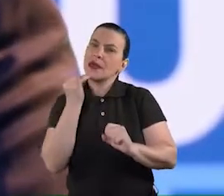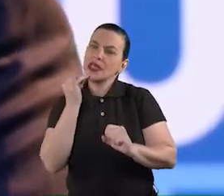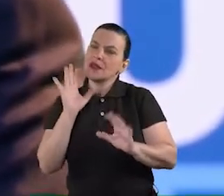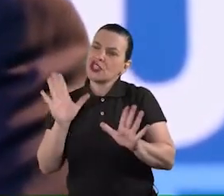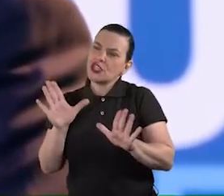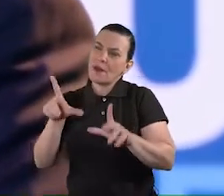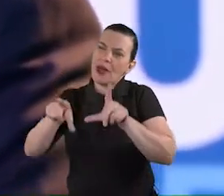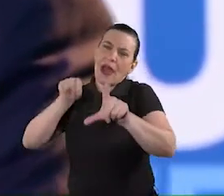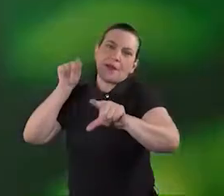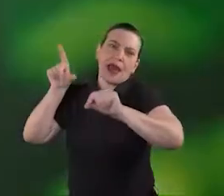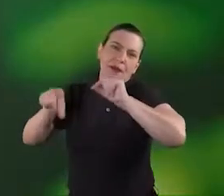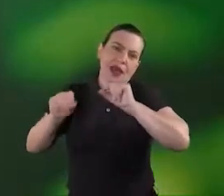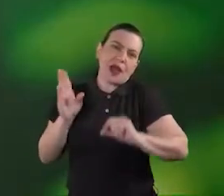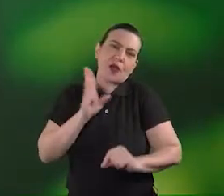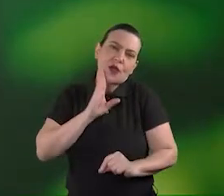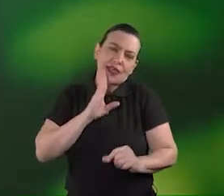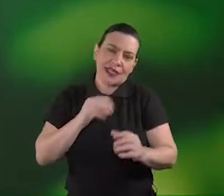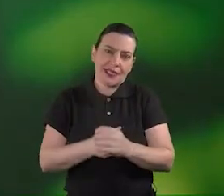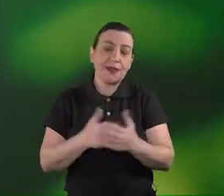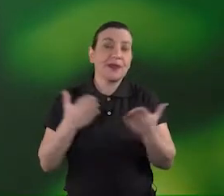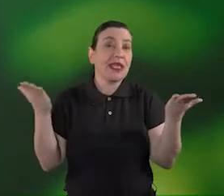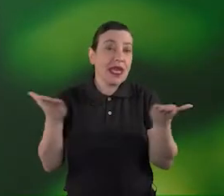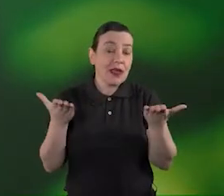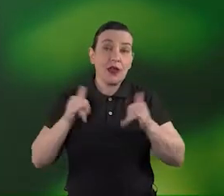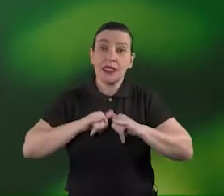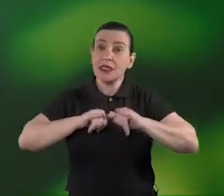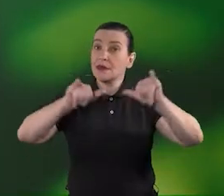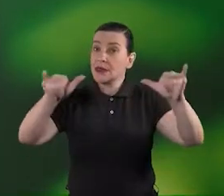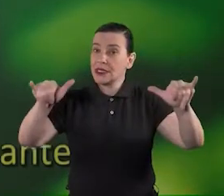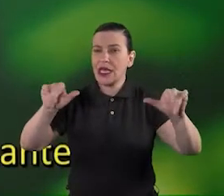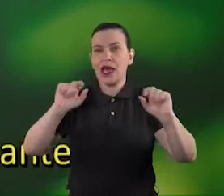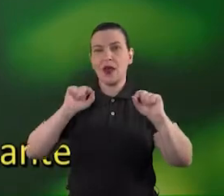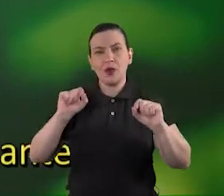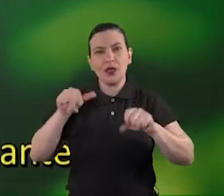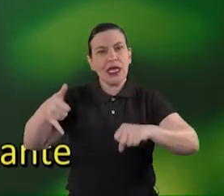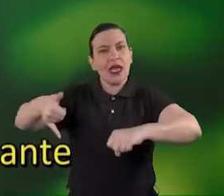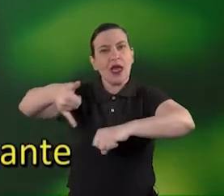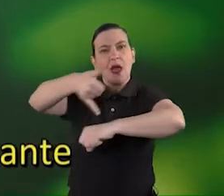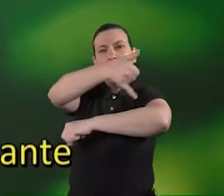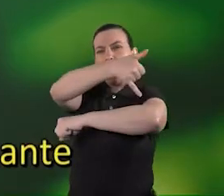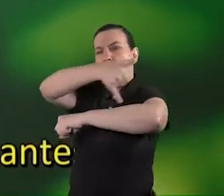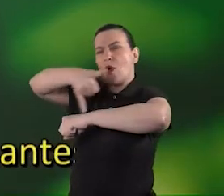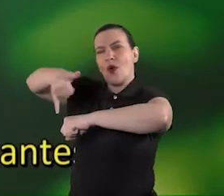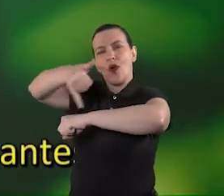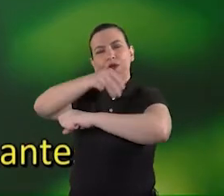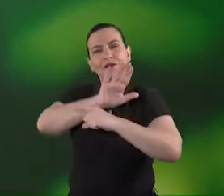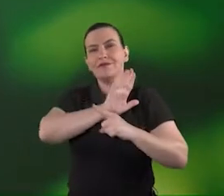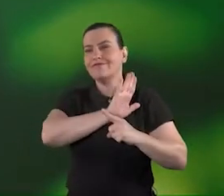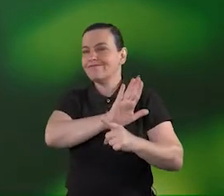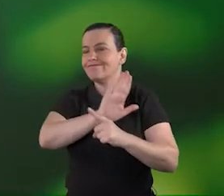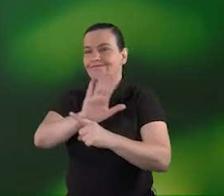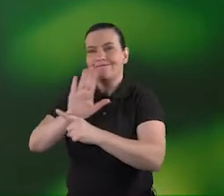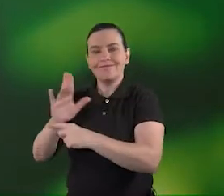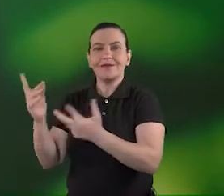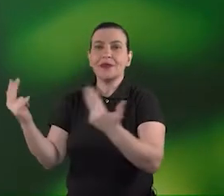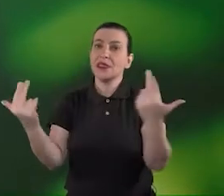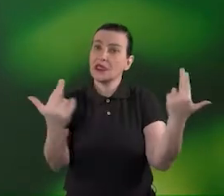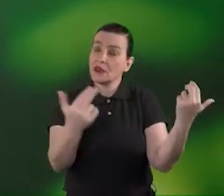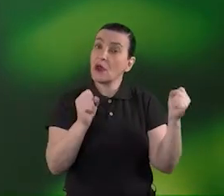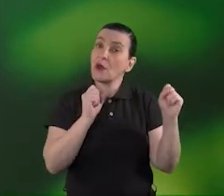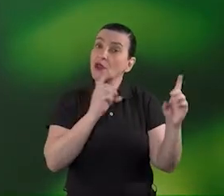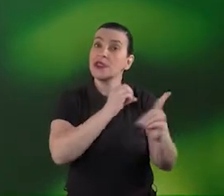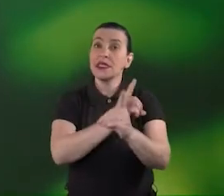conhecidos agora devo dizer que existem muitos olhos que poderiam fornecer benefícios semelhantes e que são encontrados